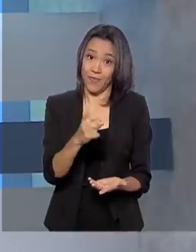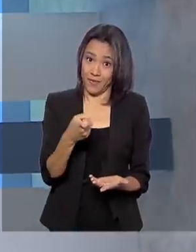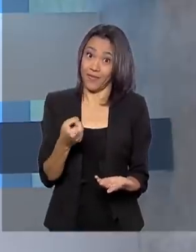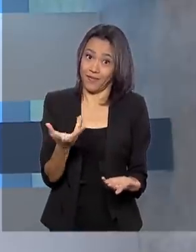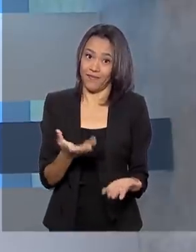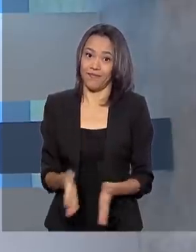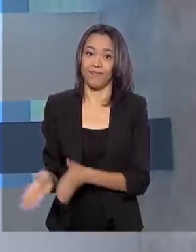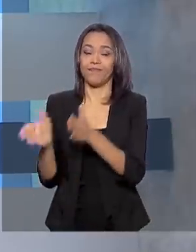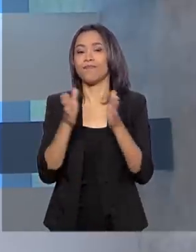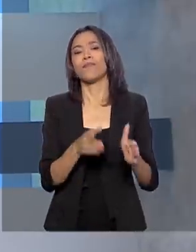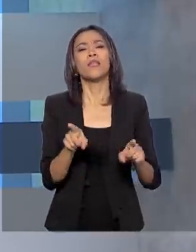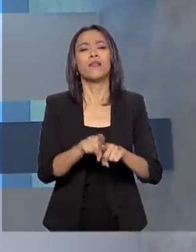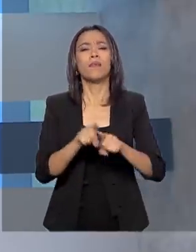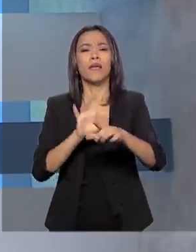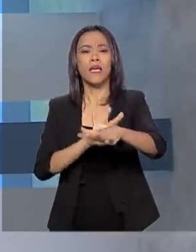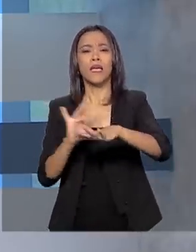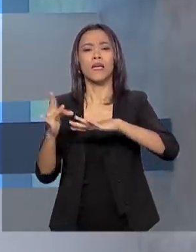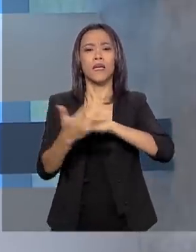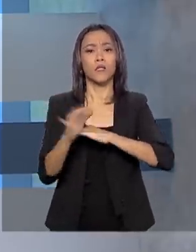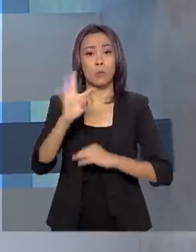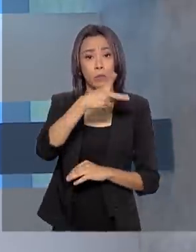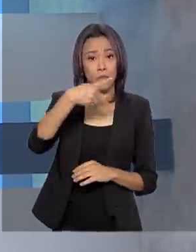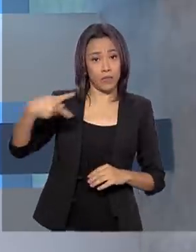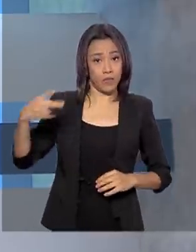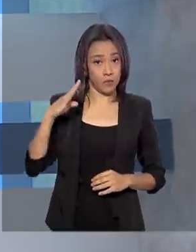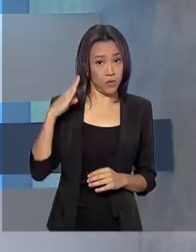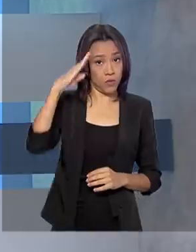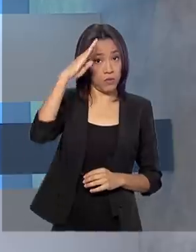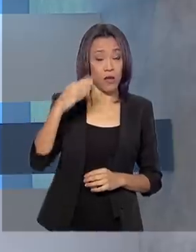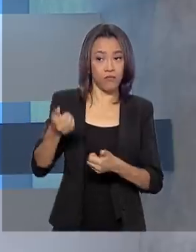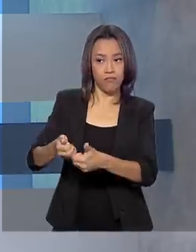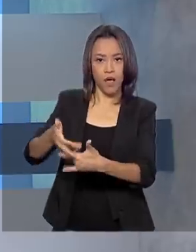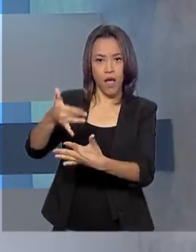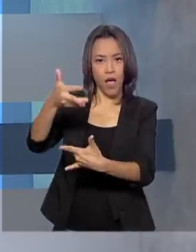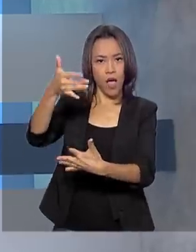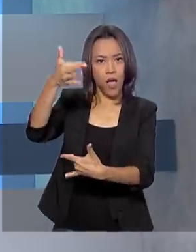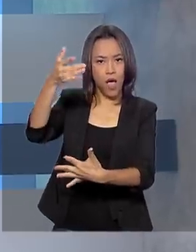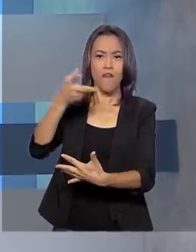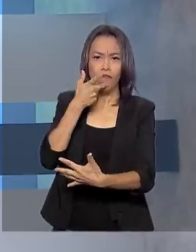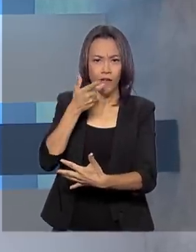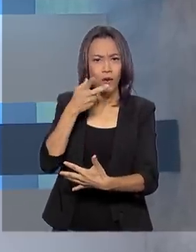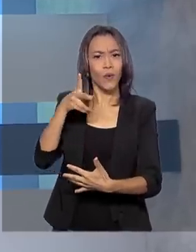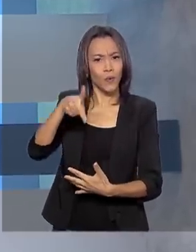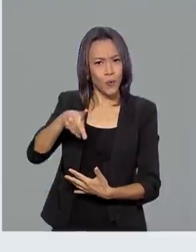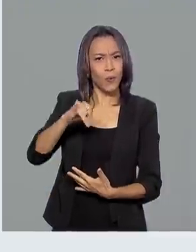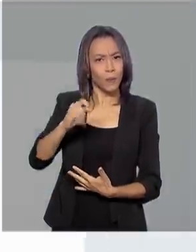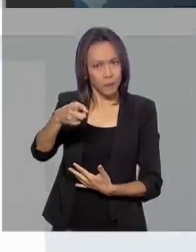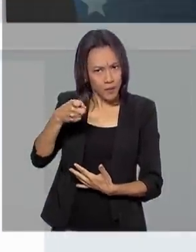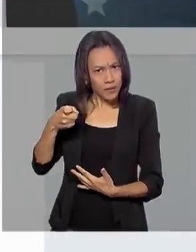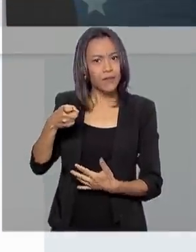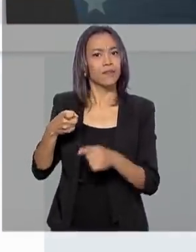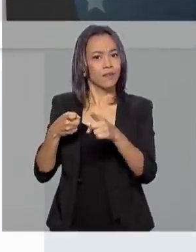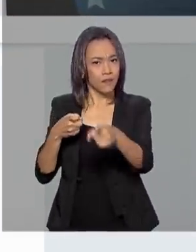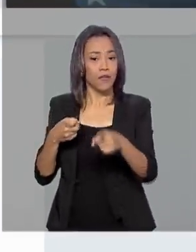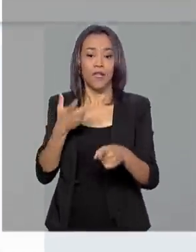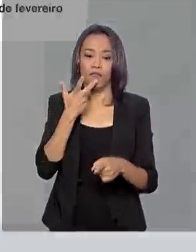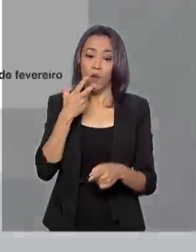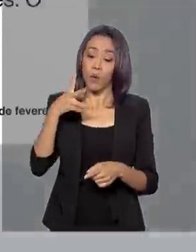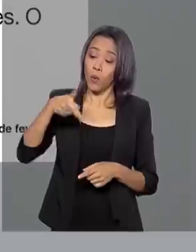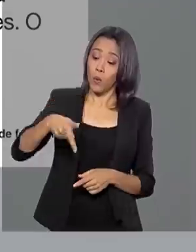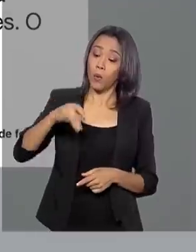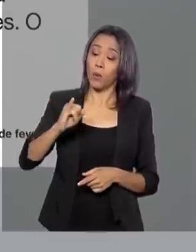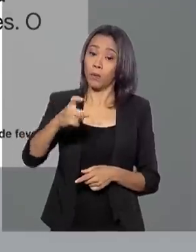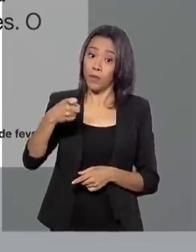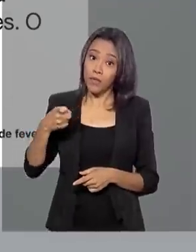E pelas redes sociais, o presidente Jair Bolsonaro comentou as vantagens do PIX para o consumidor. Ele destacou que com o PIX, o